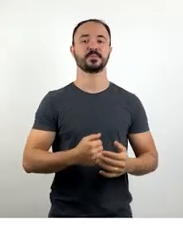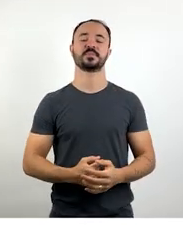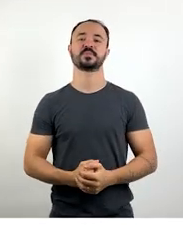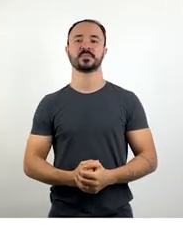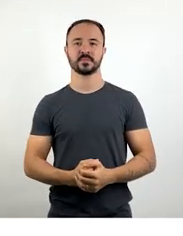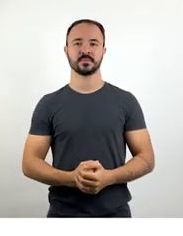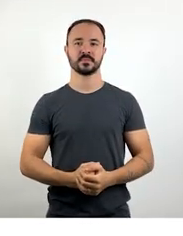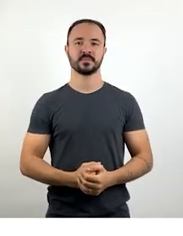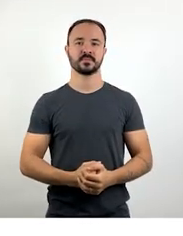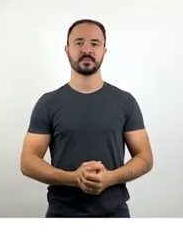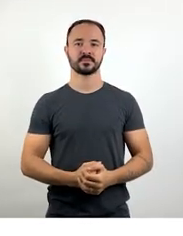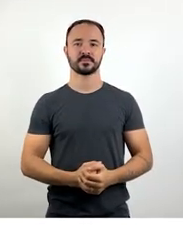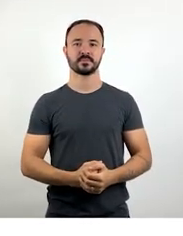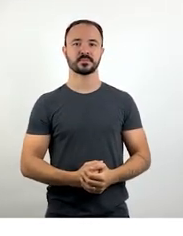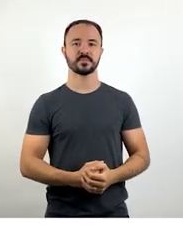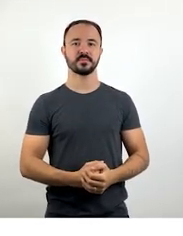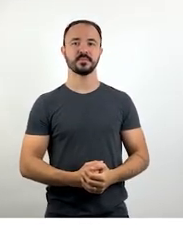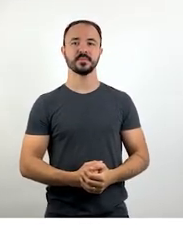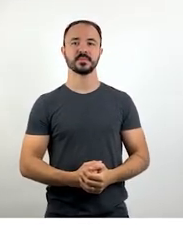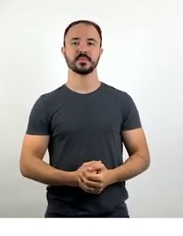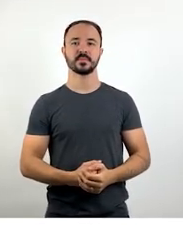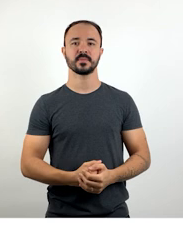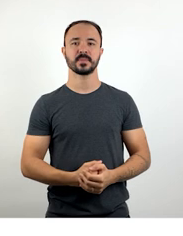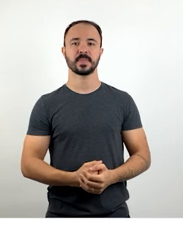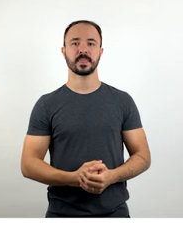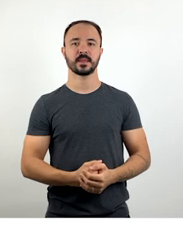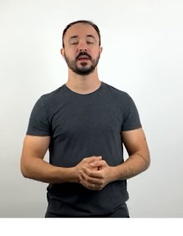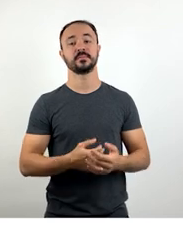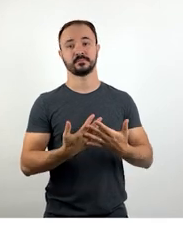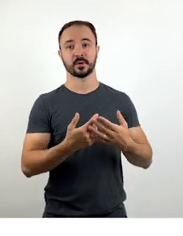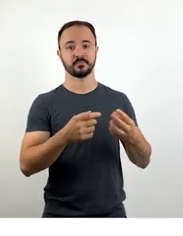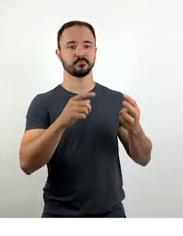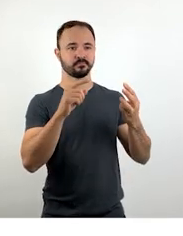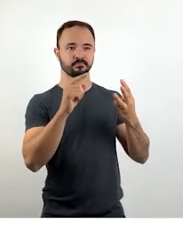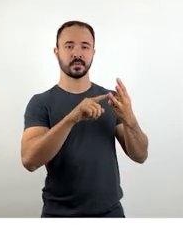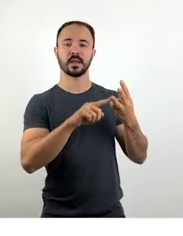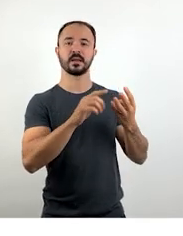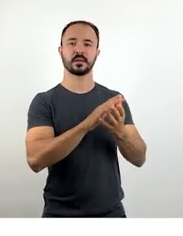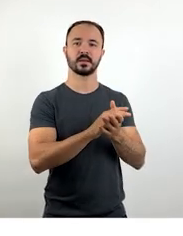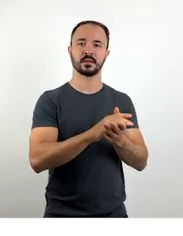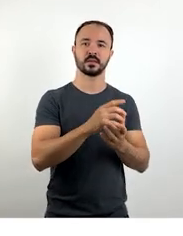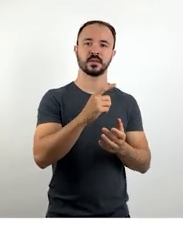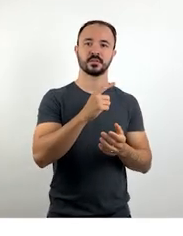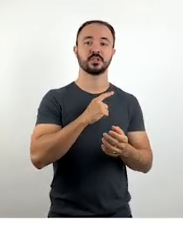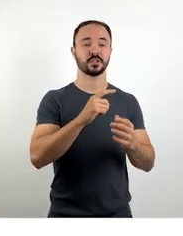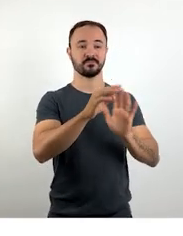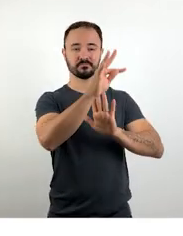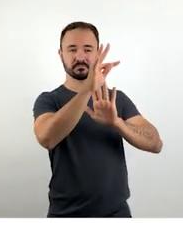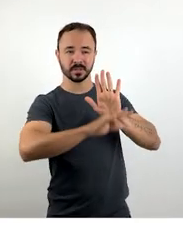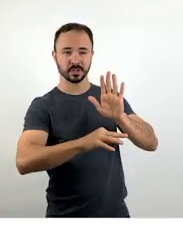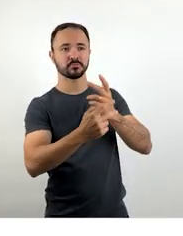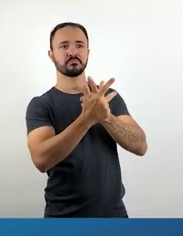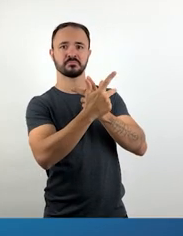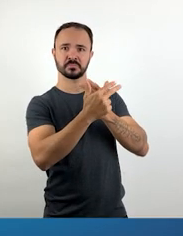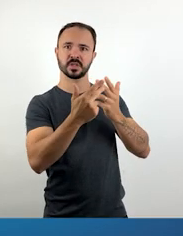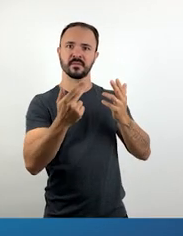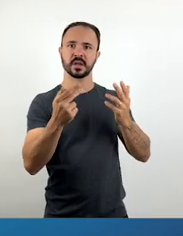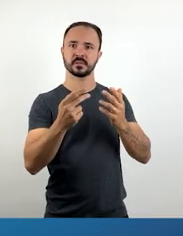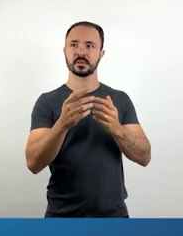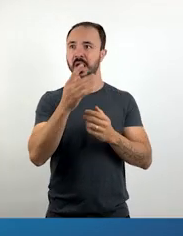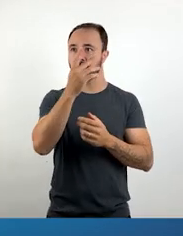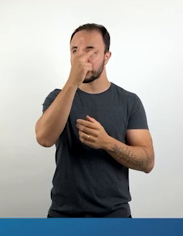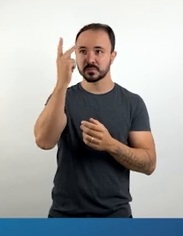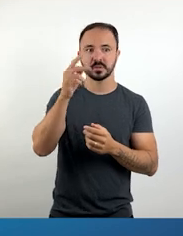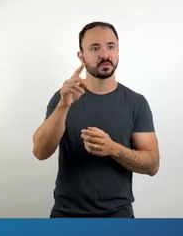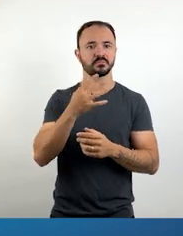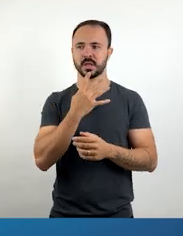direitos de publicar vários de seus cordéis, sendo apenas de recente data a descoberta da verdadeira autoria de Leandro. Antônio